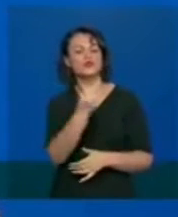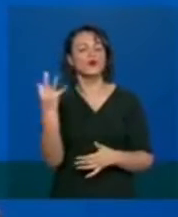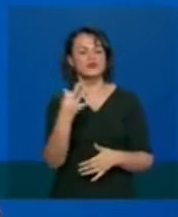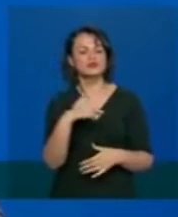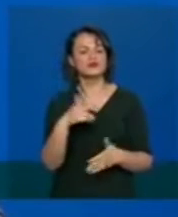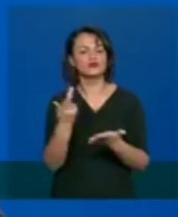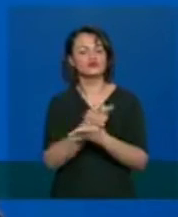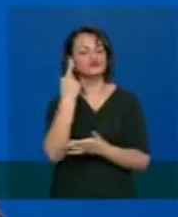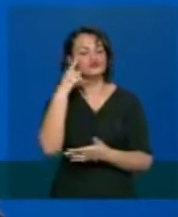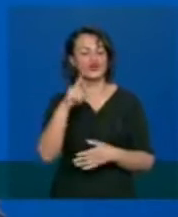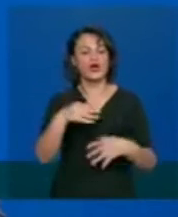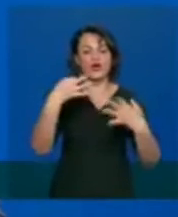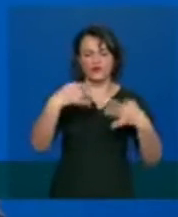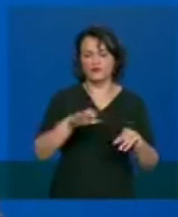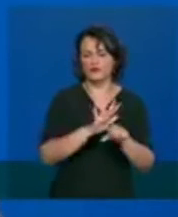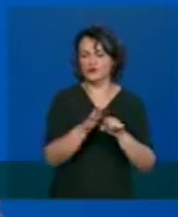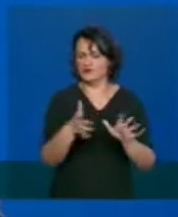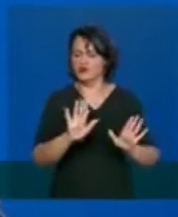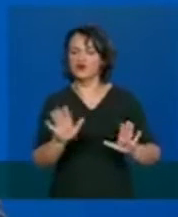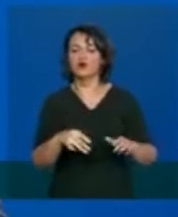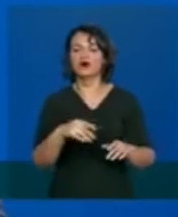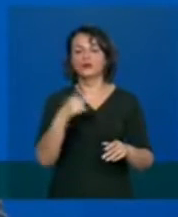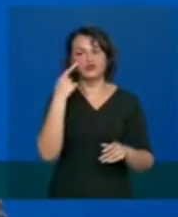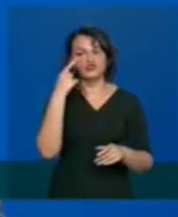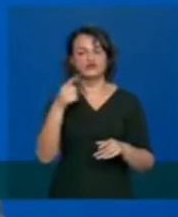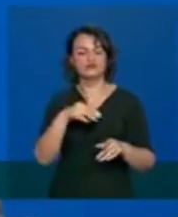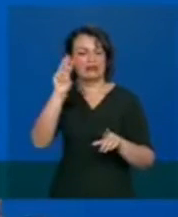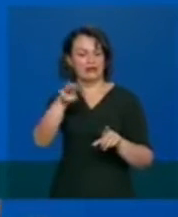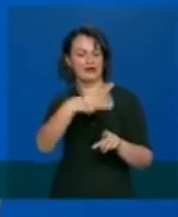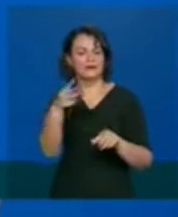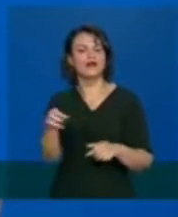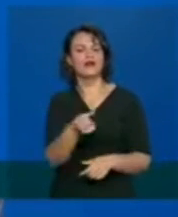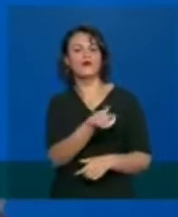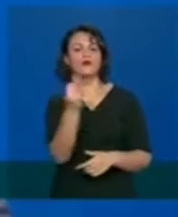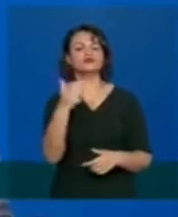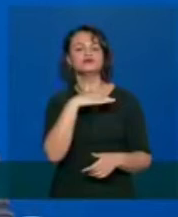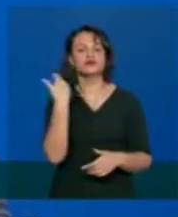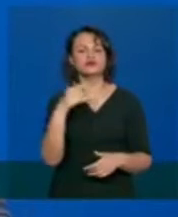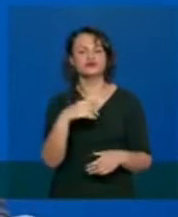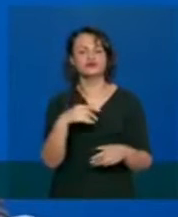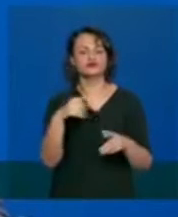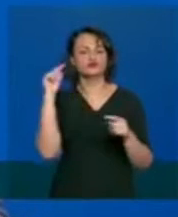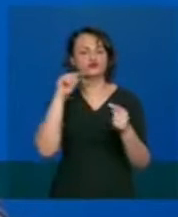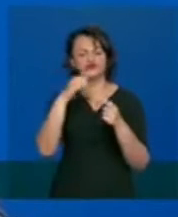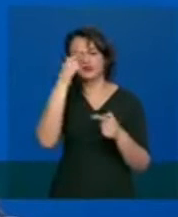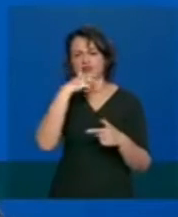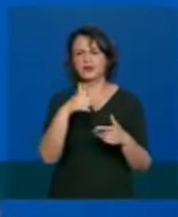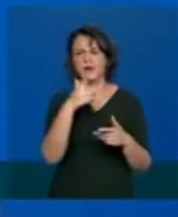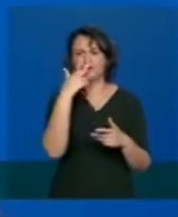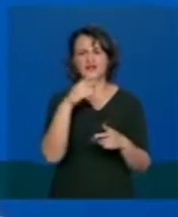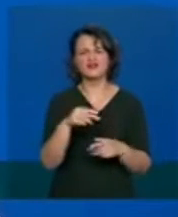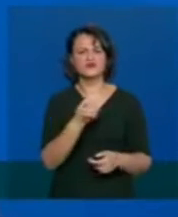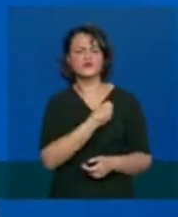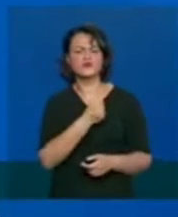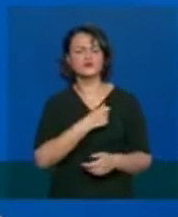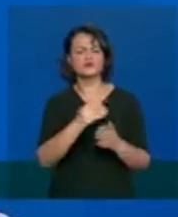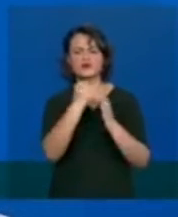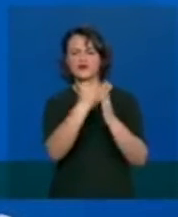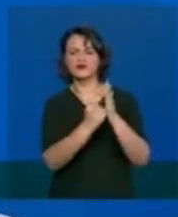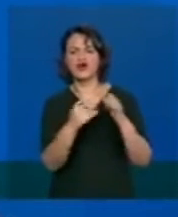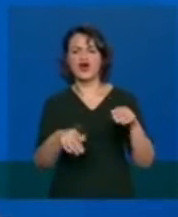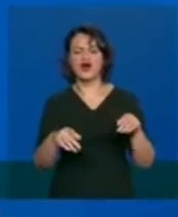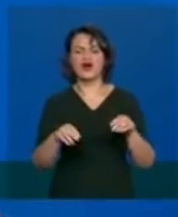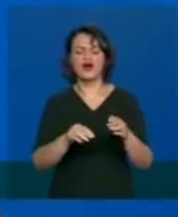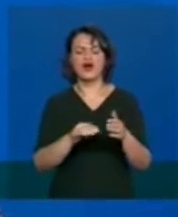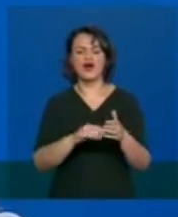confirmadas porque quando olhamos a tabela de óbitos por dia com dados do Civep e Gripe os números são abaixo do total de óbitos informados